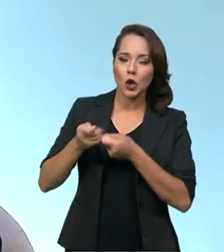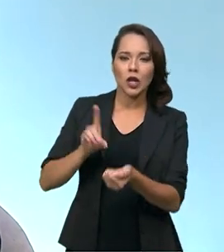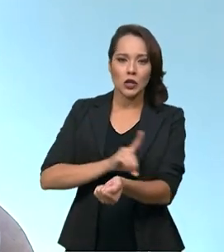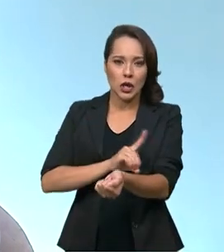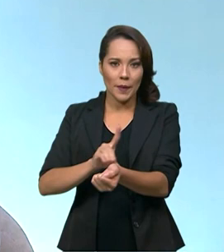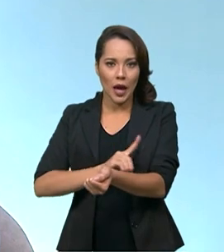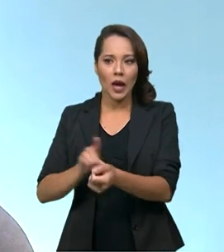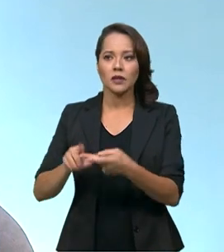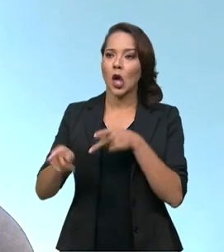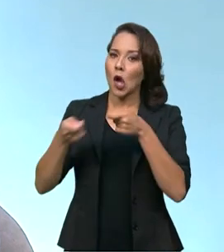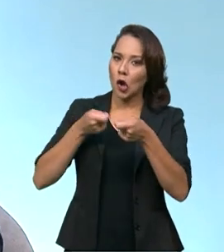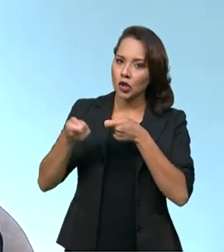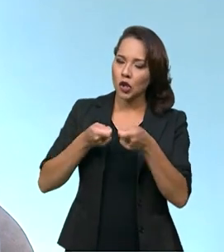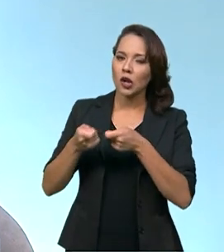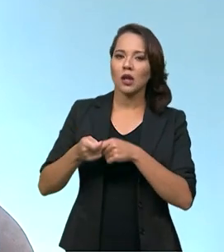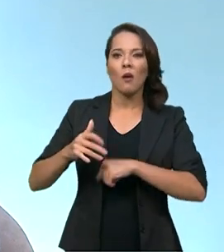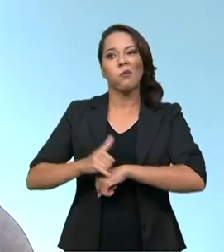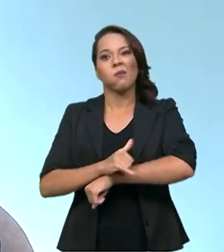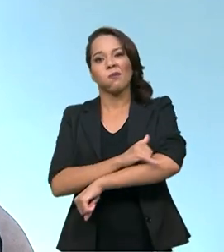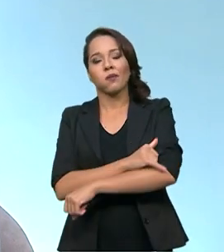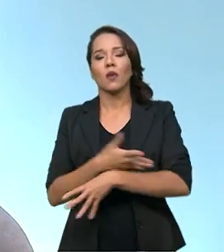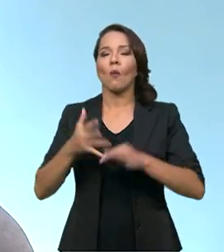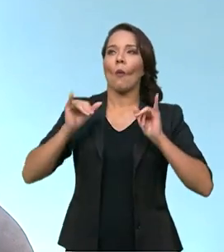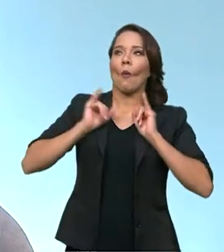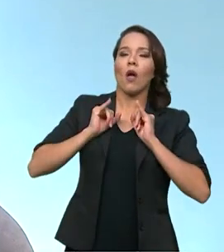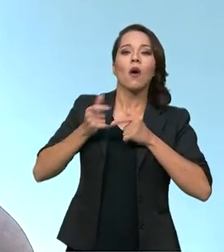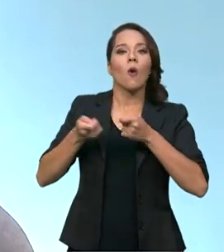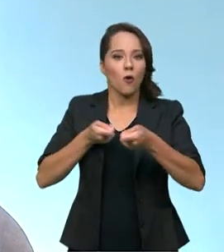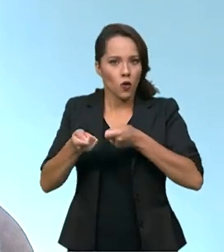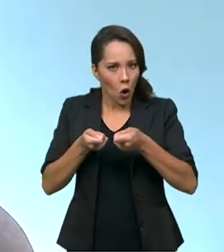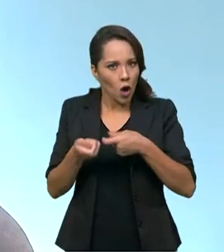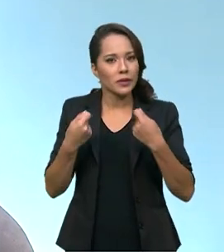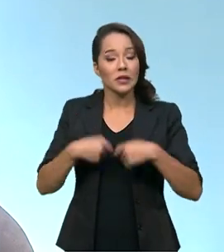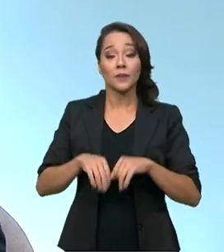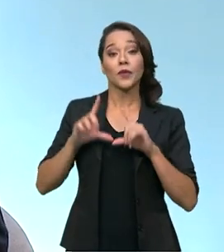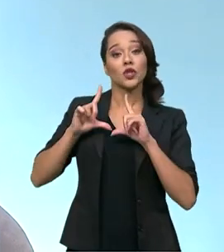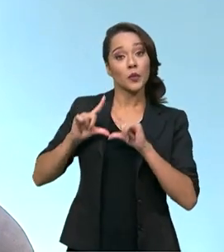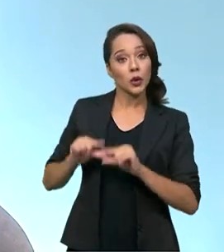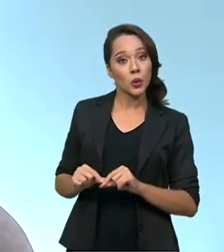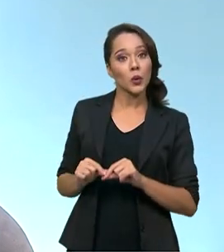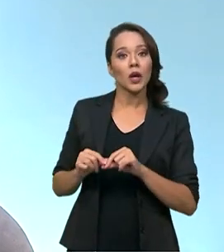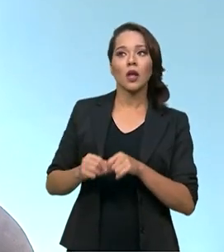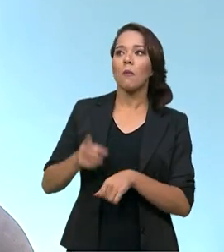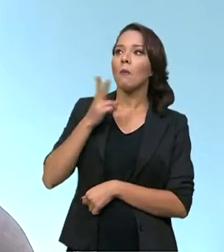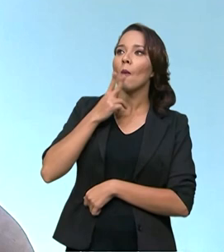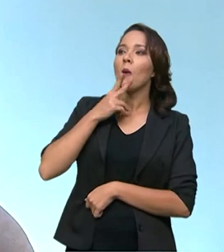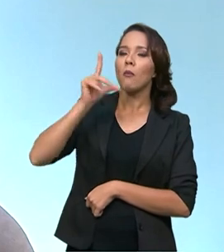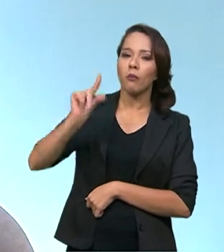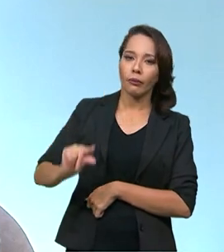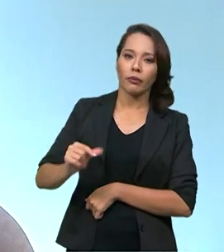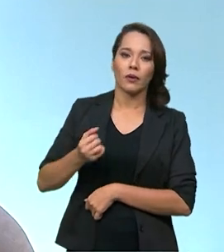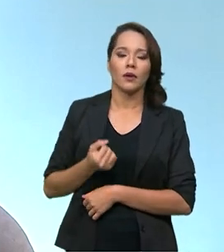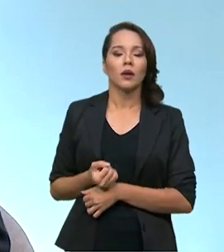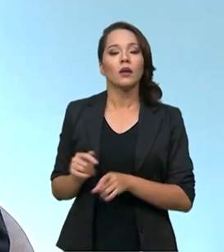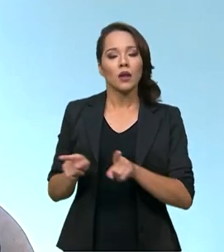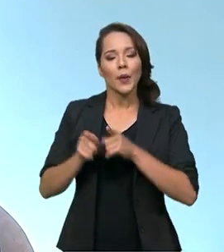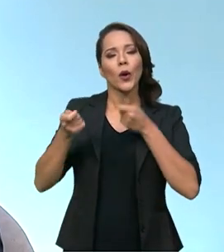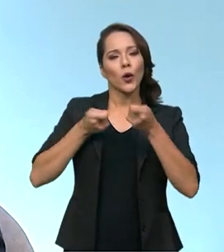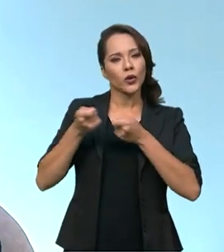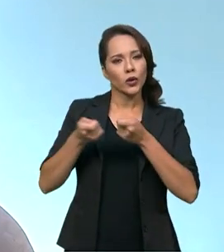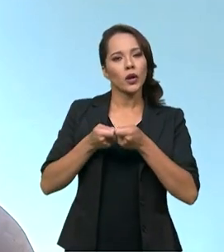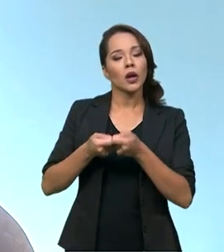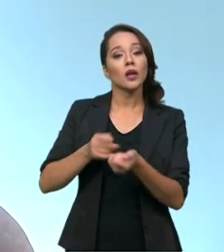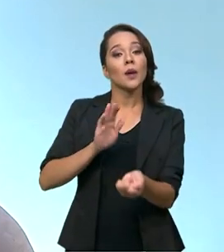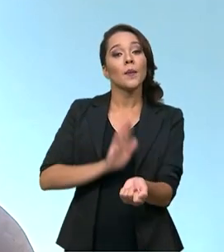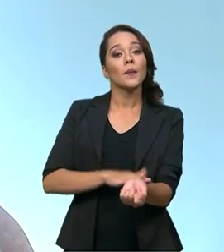diabetes, controlando a obesidade, o sedentarismo, diminuindo o índice de tabagismo e controlando a